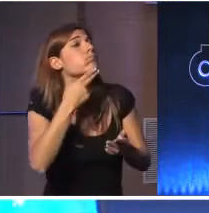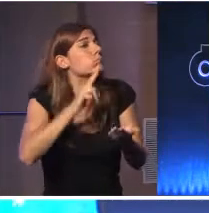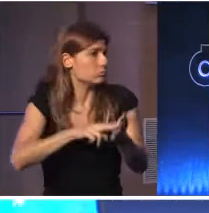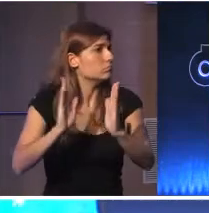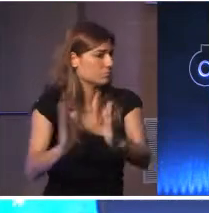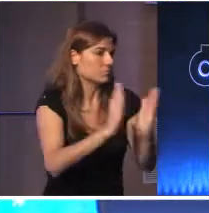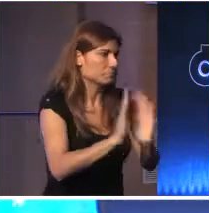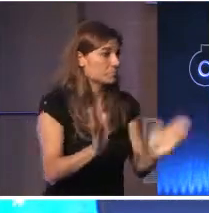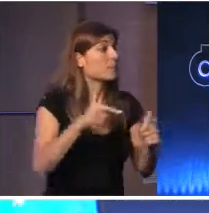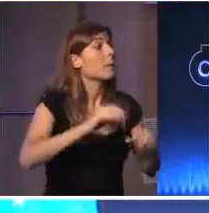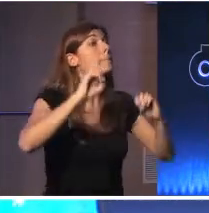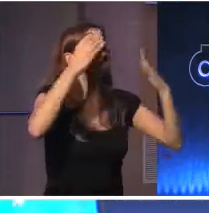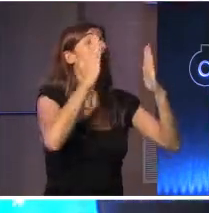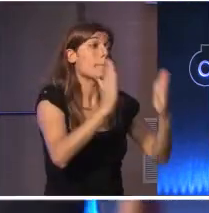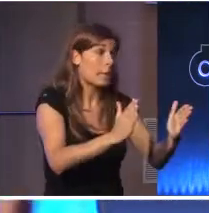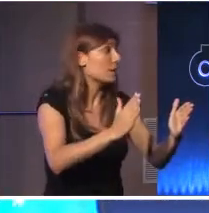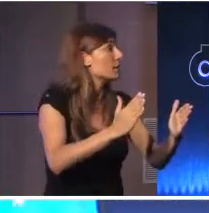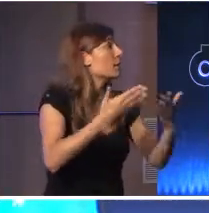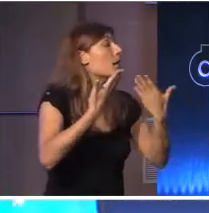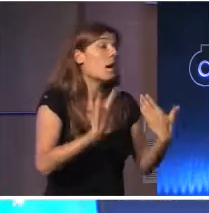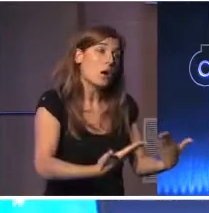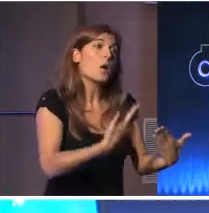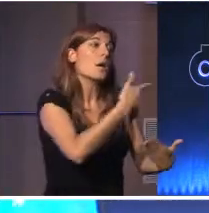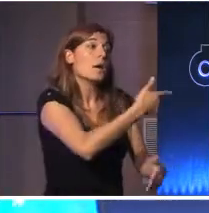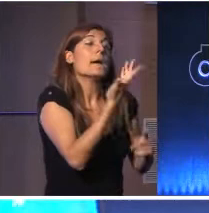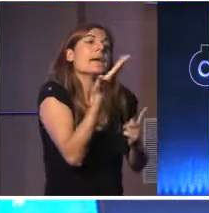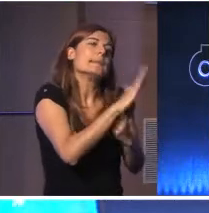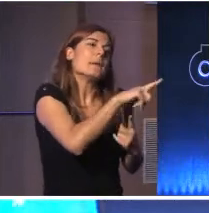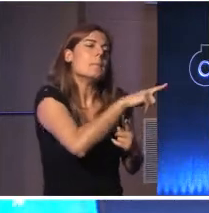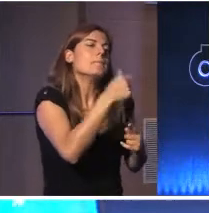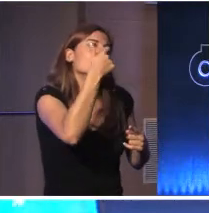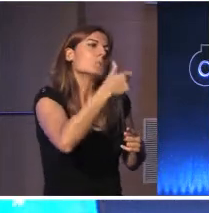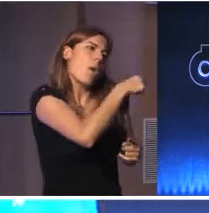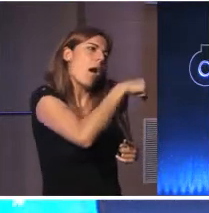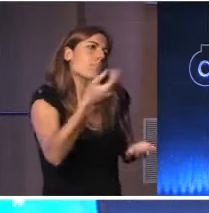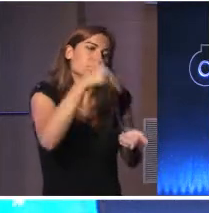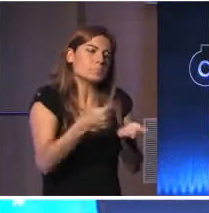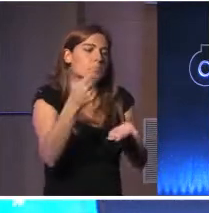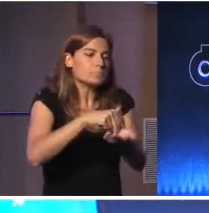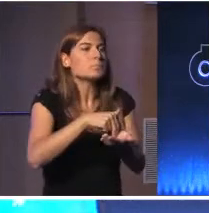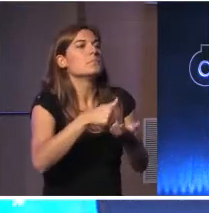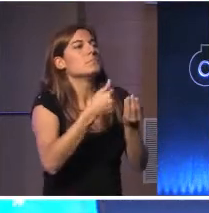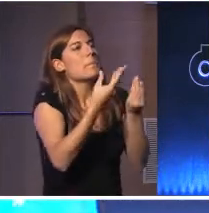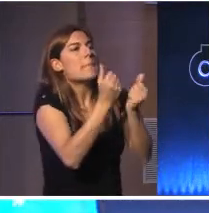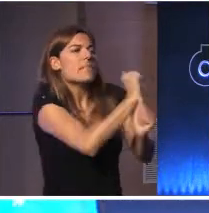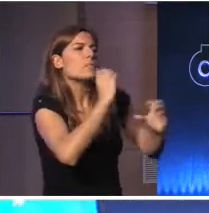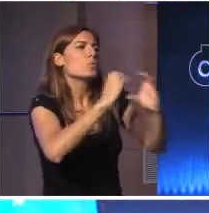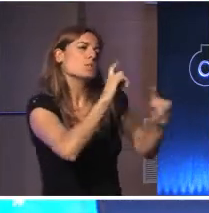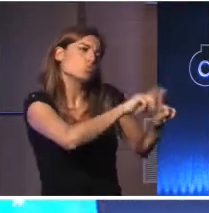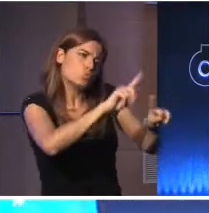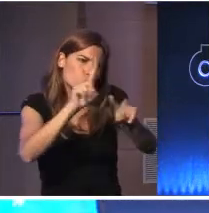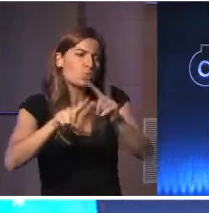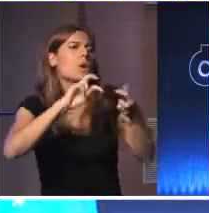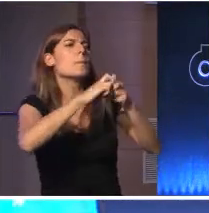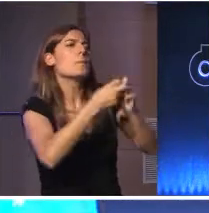nesta primeira parte, vamos dar voz às pessoas que nos têm algo para dizer e nos conseguem comunicar de uma outra maneira os problemas